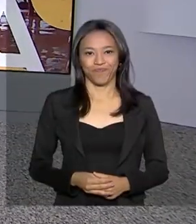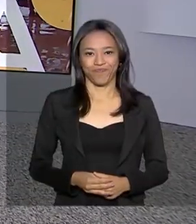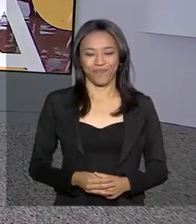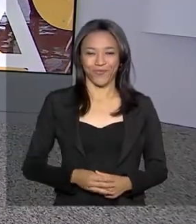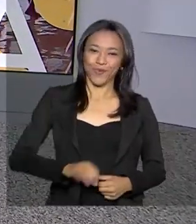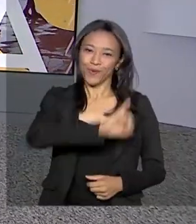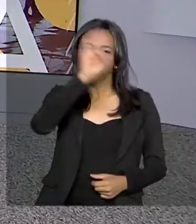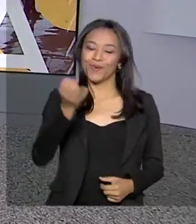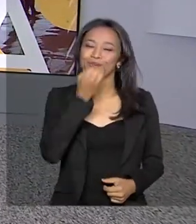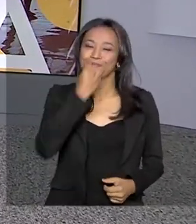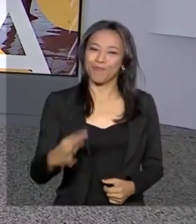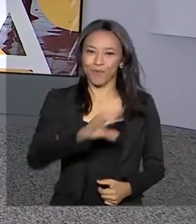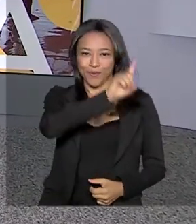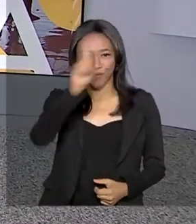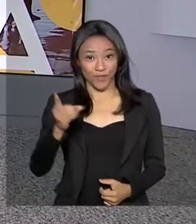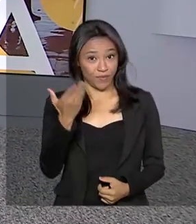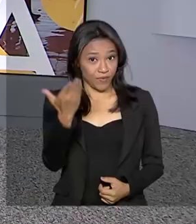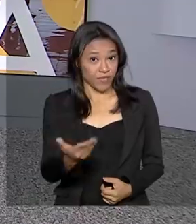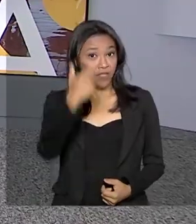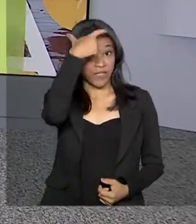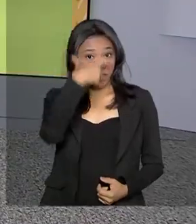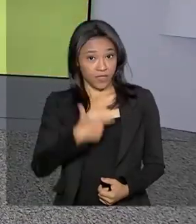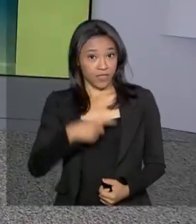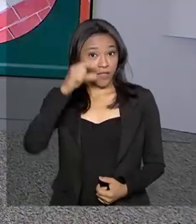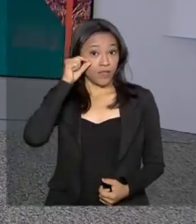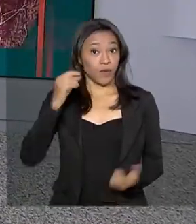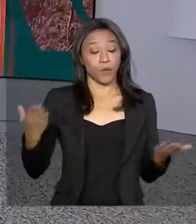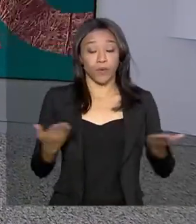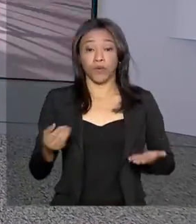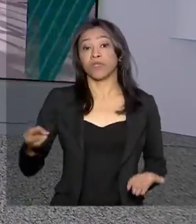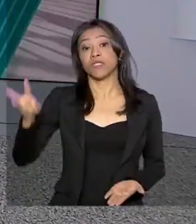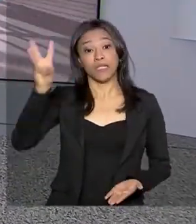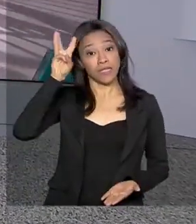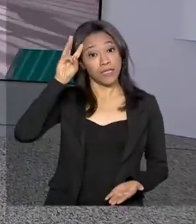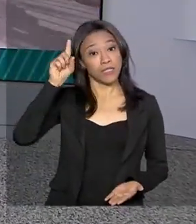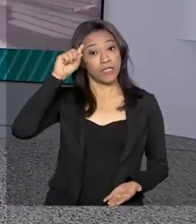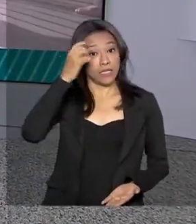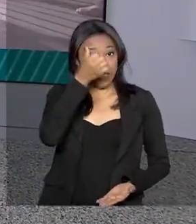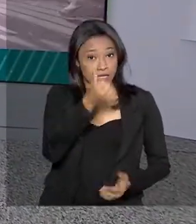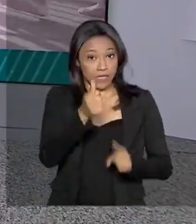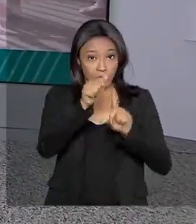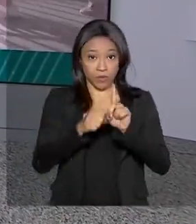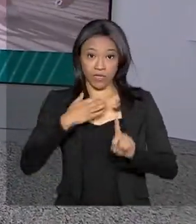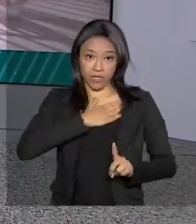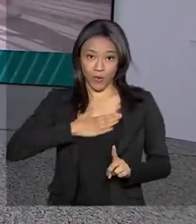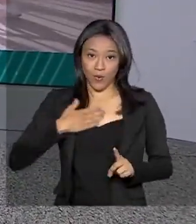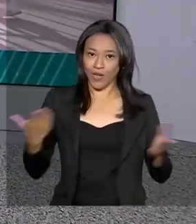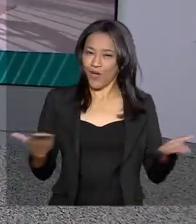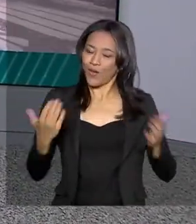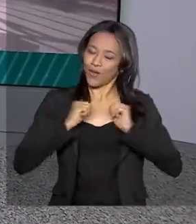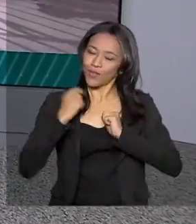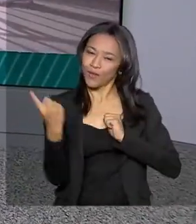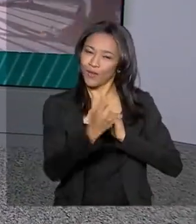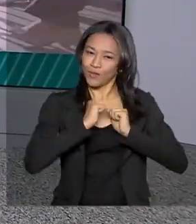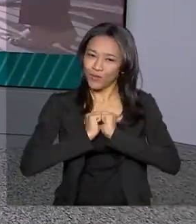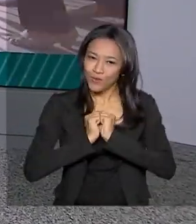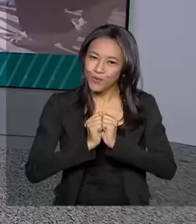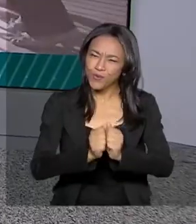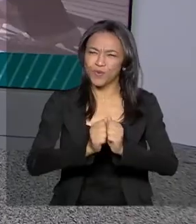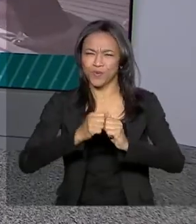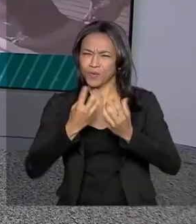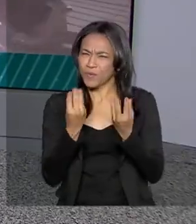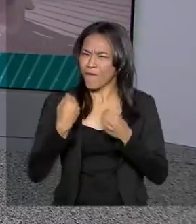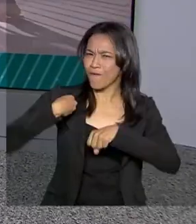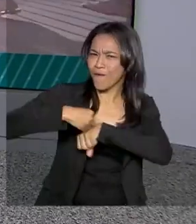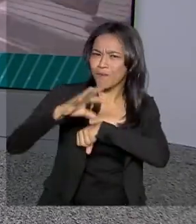Olá, bom dia pra você, sou Renata Corsini, hoje é terça-feira, 6 de agosto. A partir de agora, estamos juntos no Brasil em Dia, com